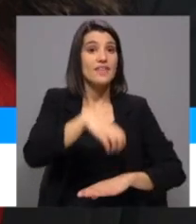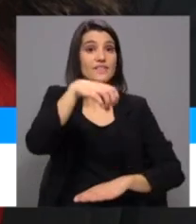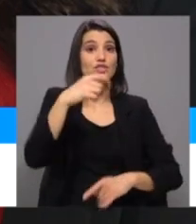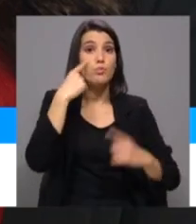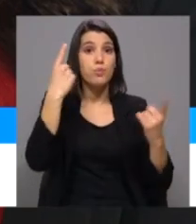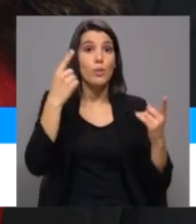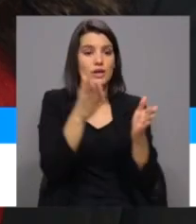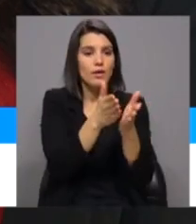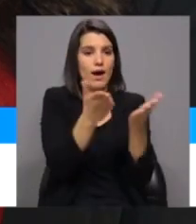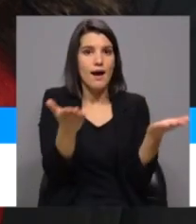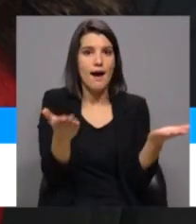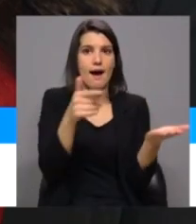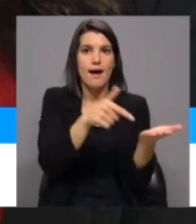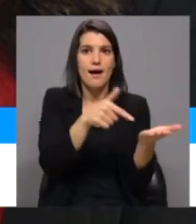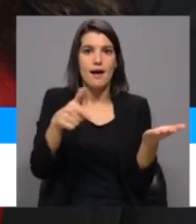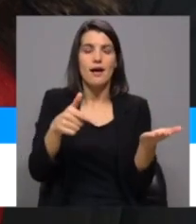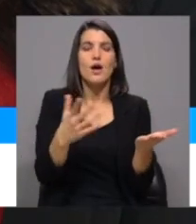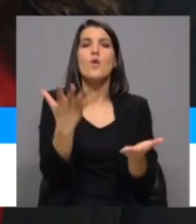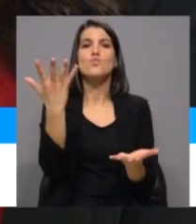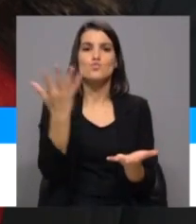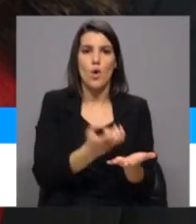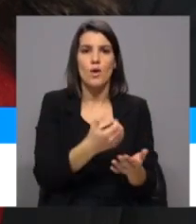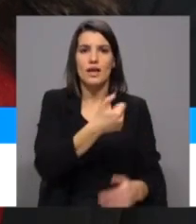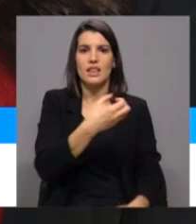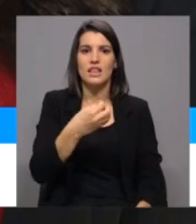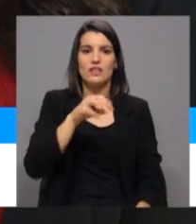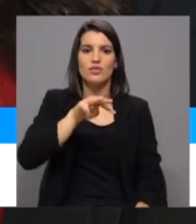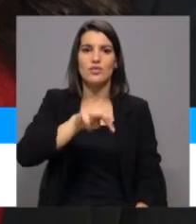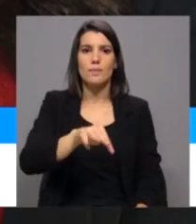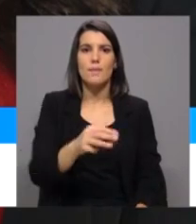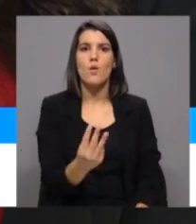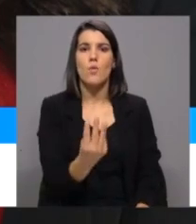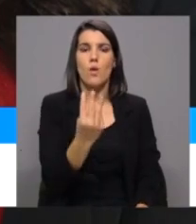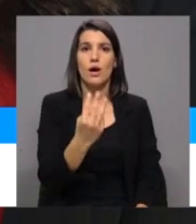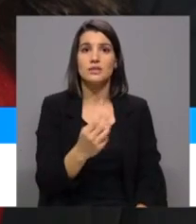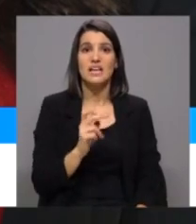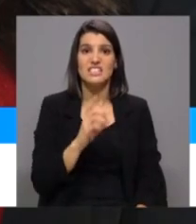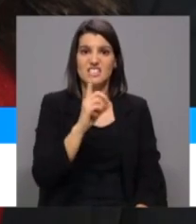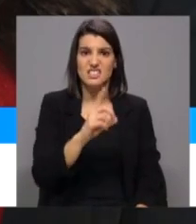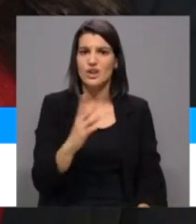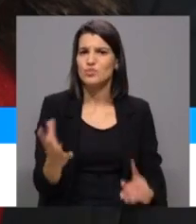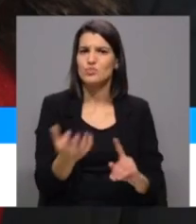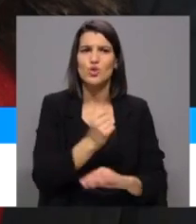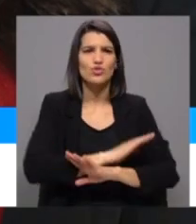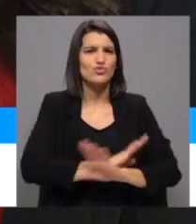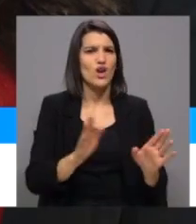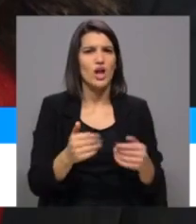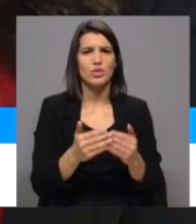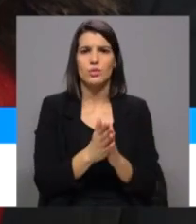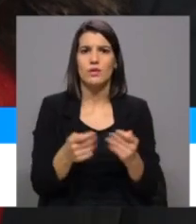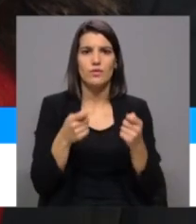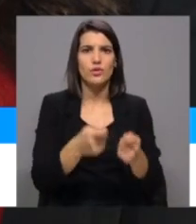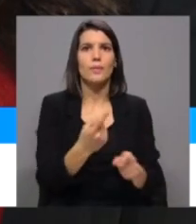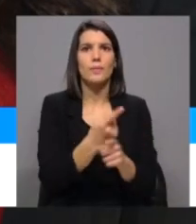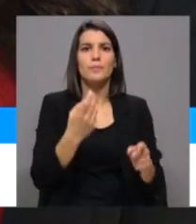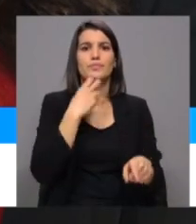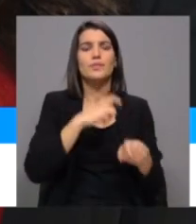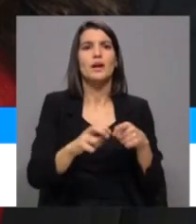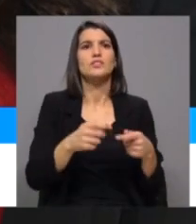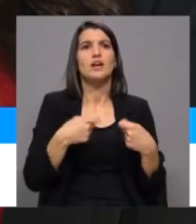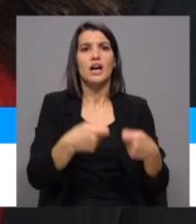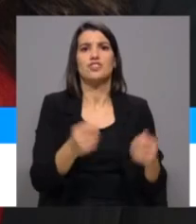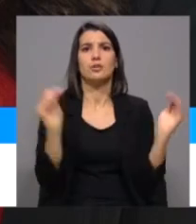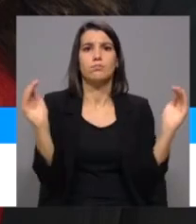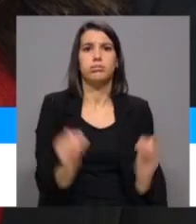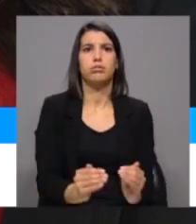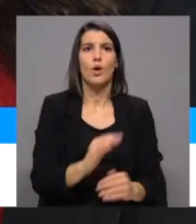conseguimos ter 500 megawatts e, ao sexto ano, já conseguimos recuperar todo o investimento porque reduzimos os custos de energia em